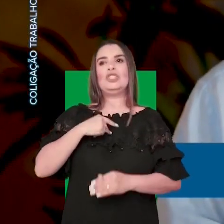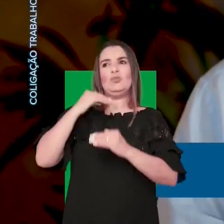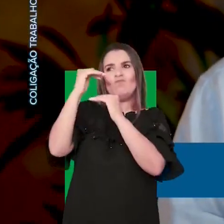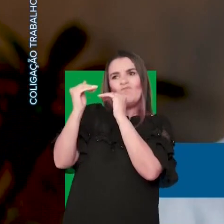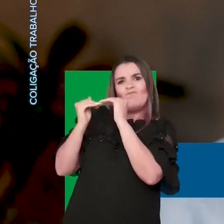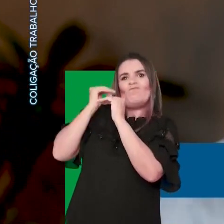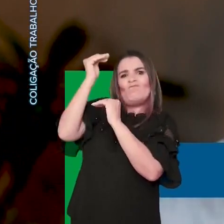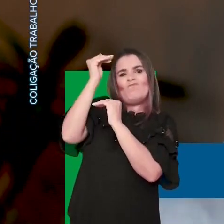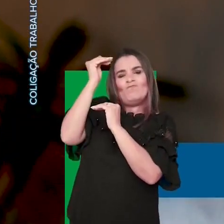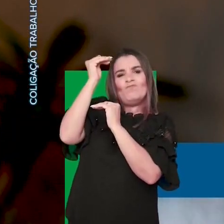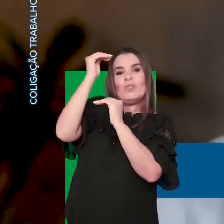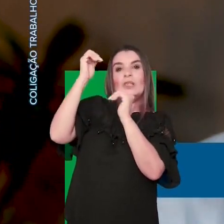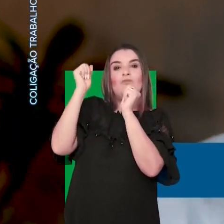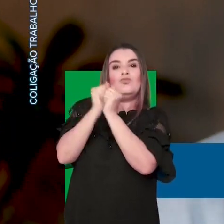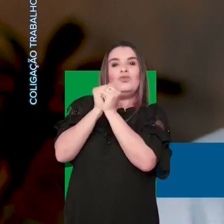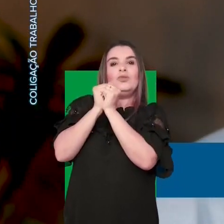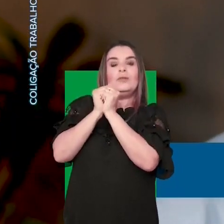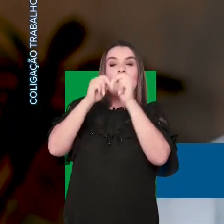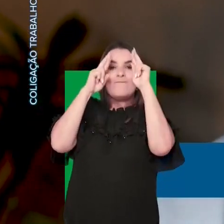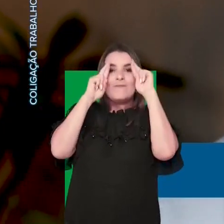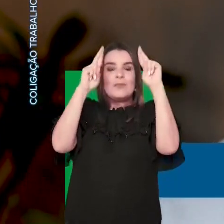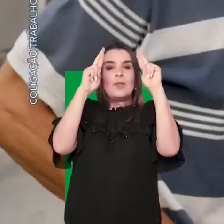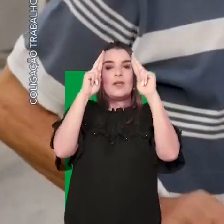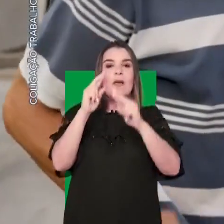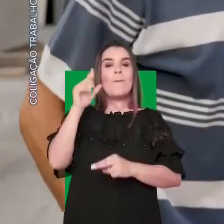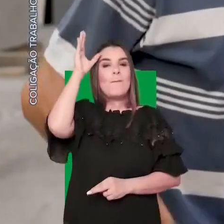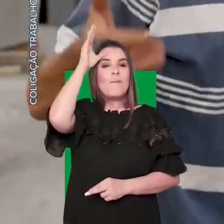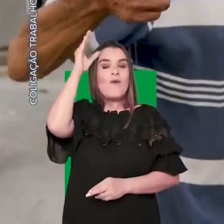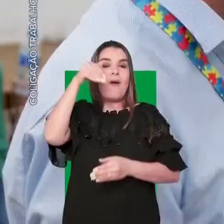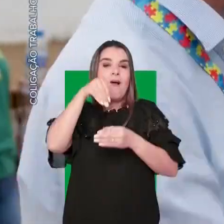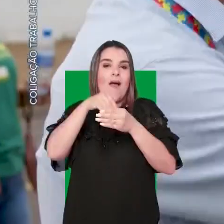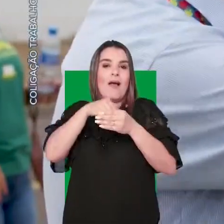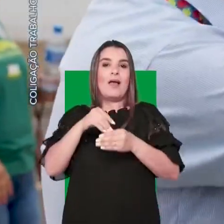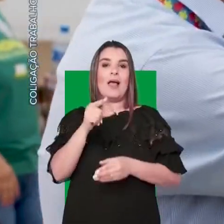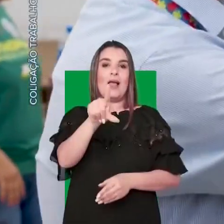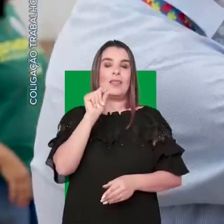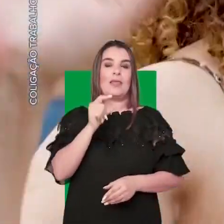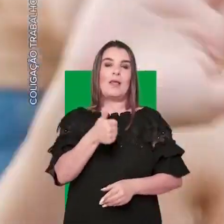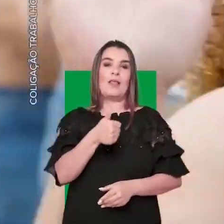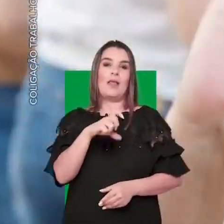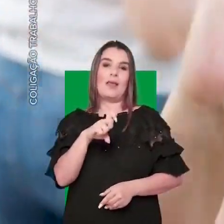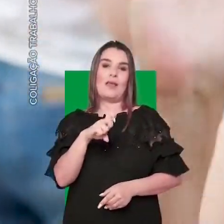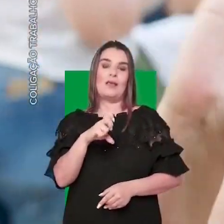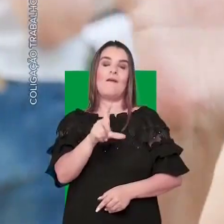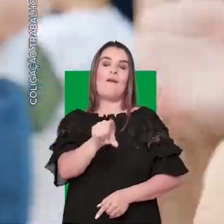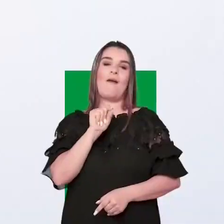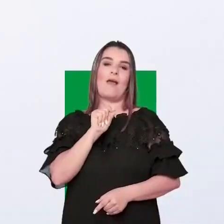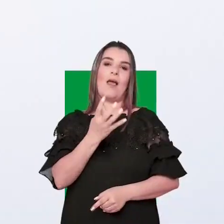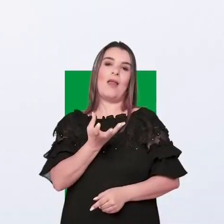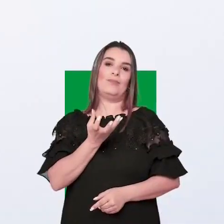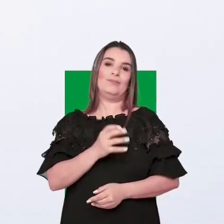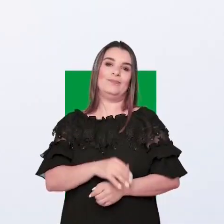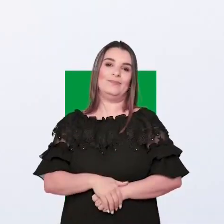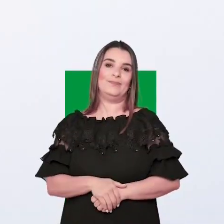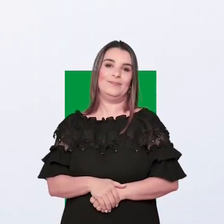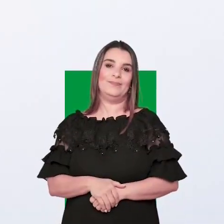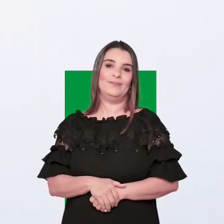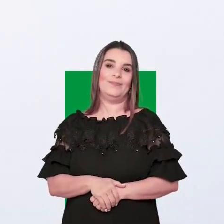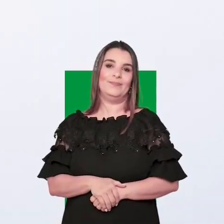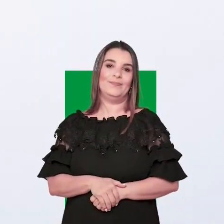avançou. Acima de tudo, em respeito. Meu voto é consciente, prudente pra frente, é de guise que eu vou.